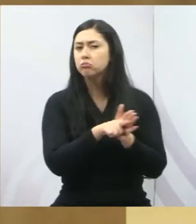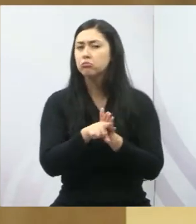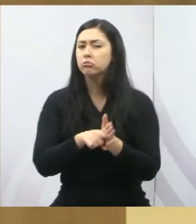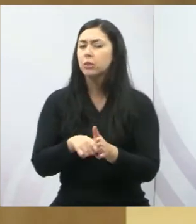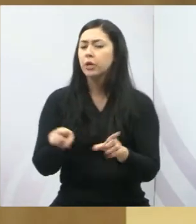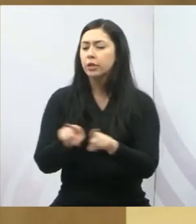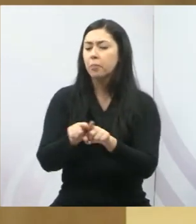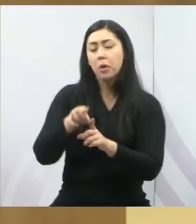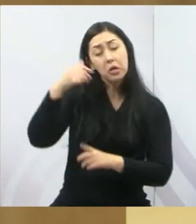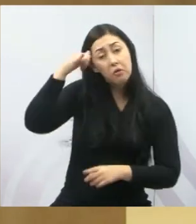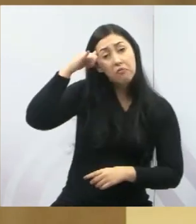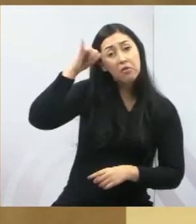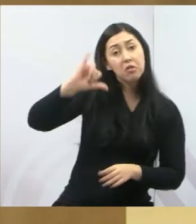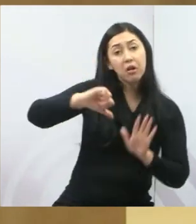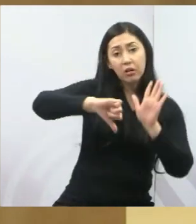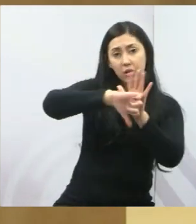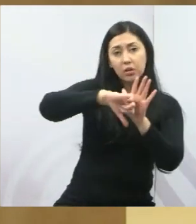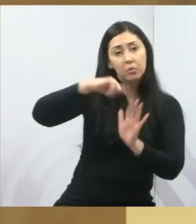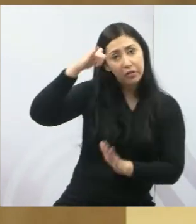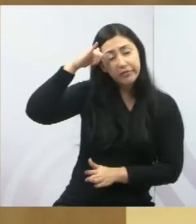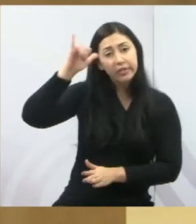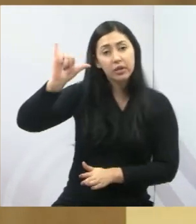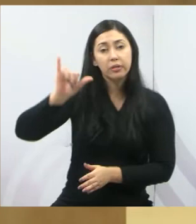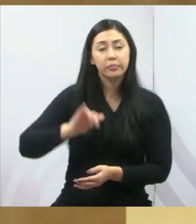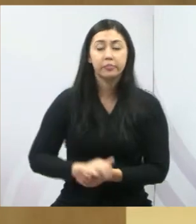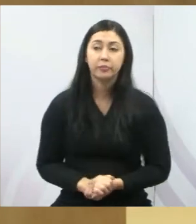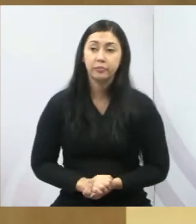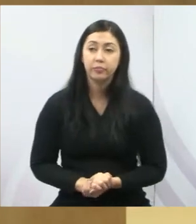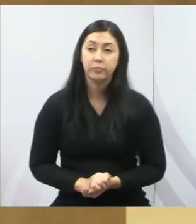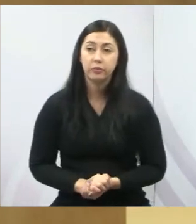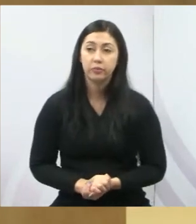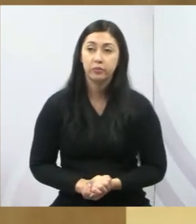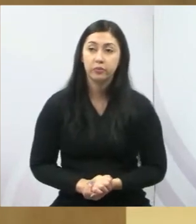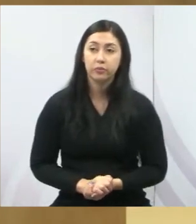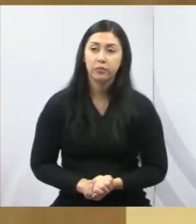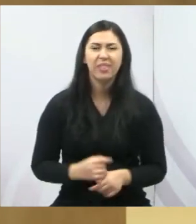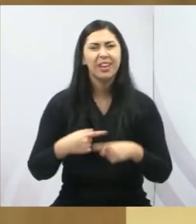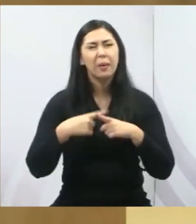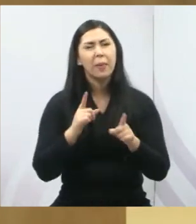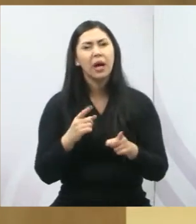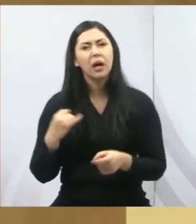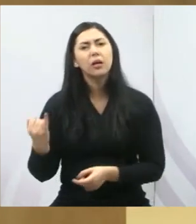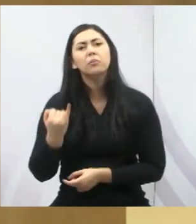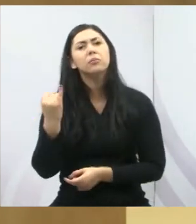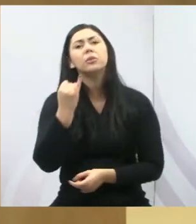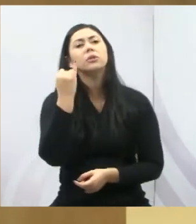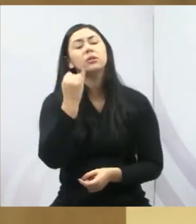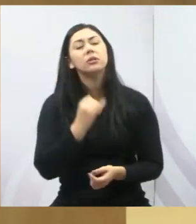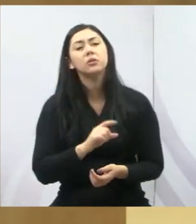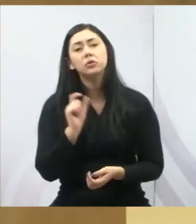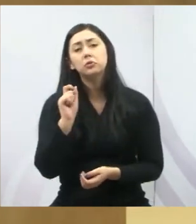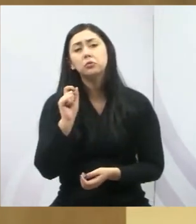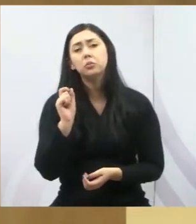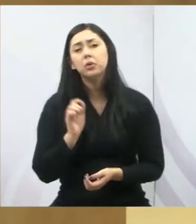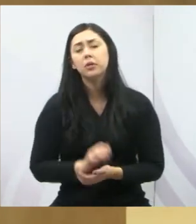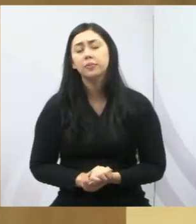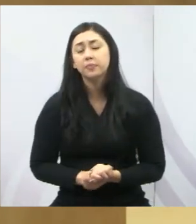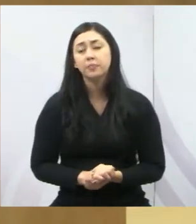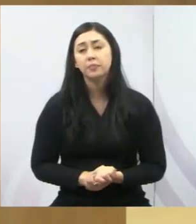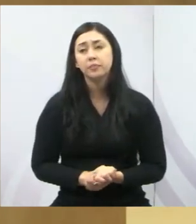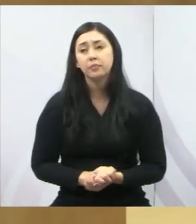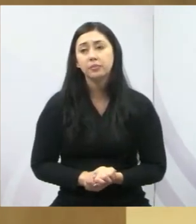prevenção à segurança pública. Agora, o que é importante também a gente ter em consideração?